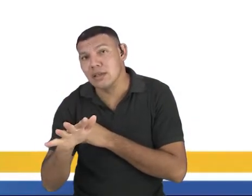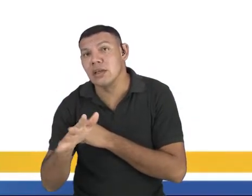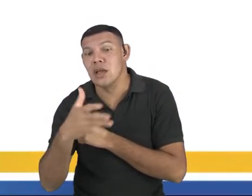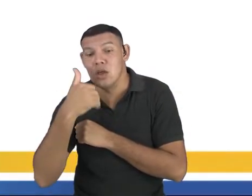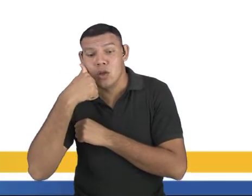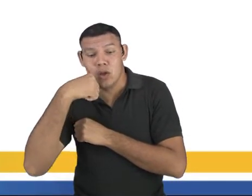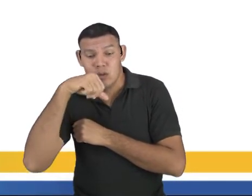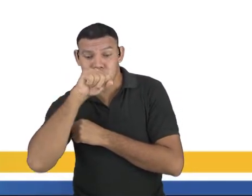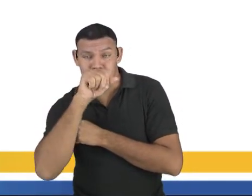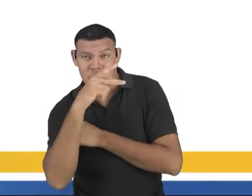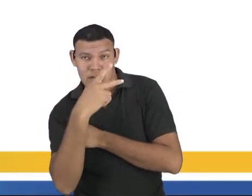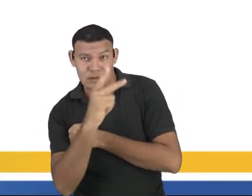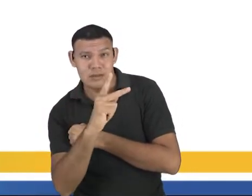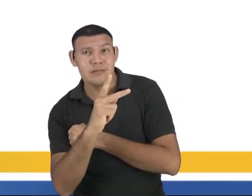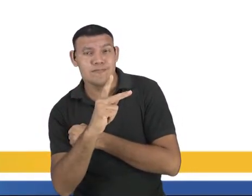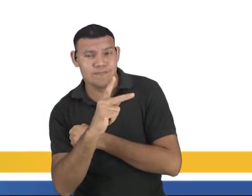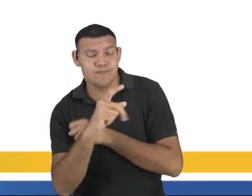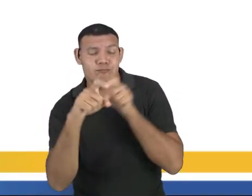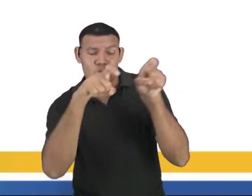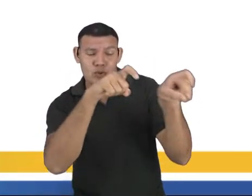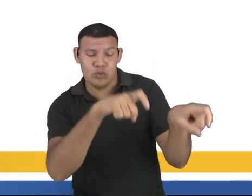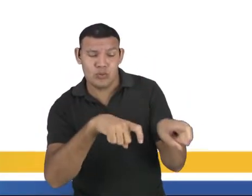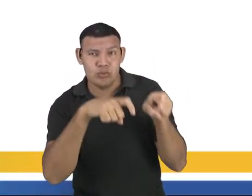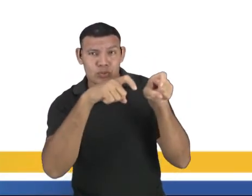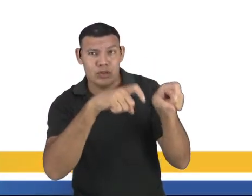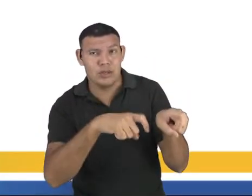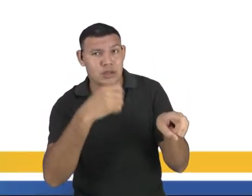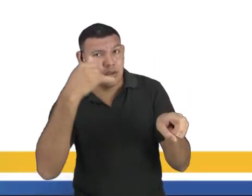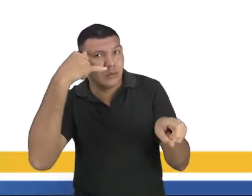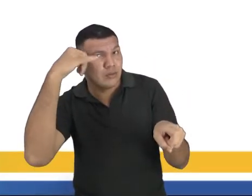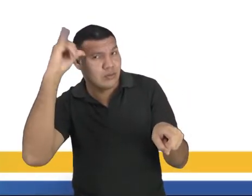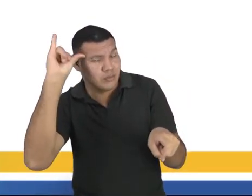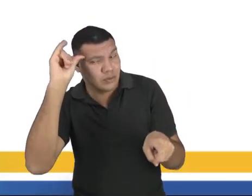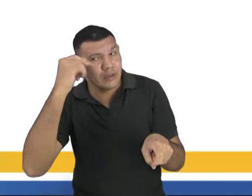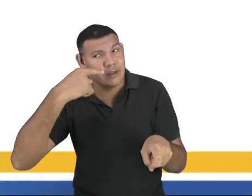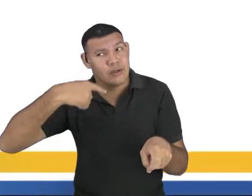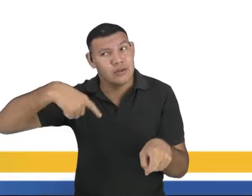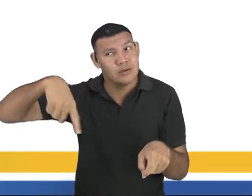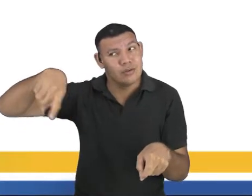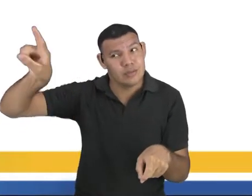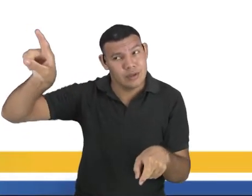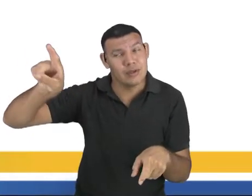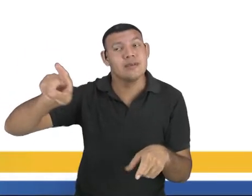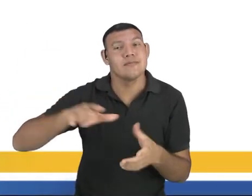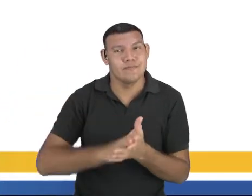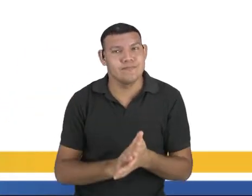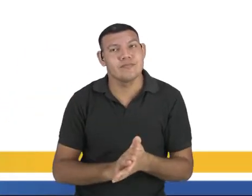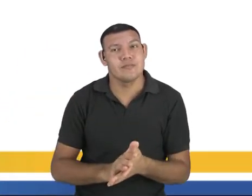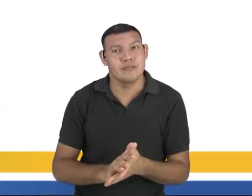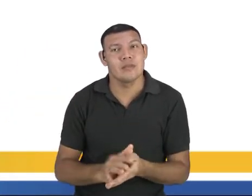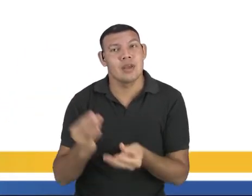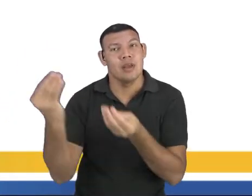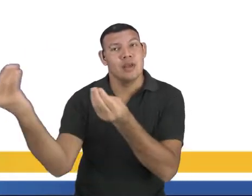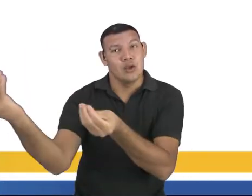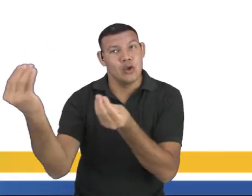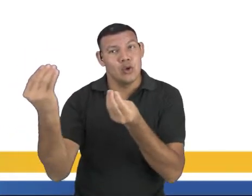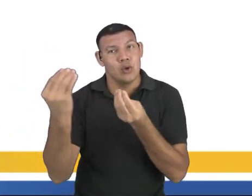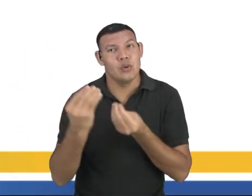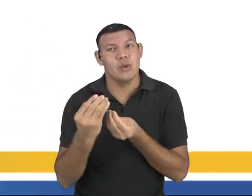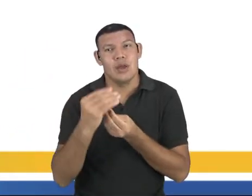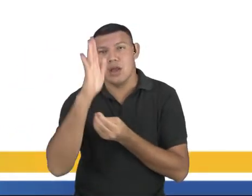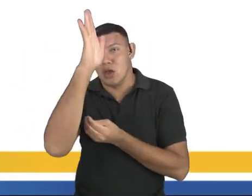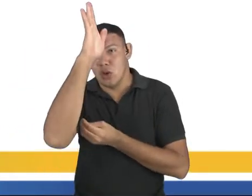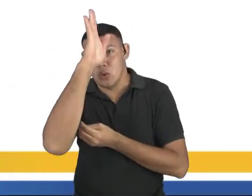mãe está no campo, né? Ela vai trazer codornos para você,